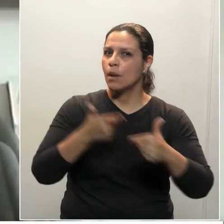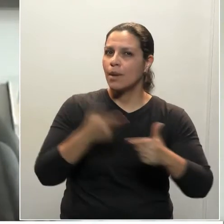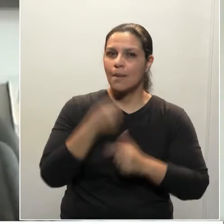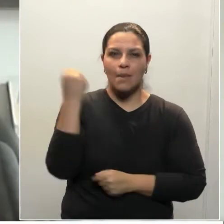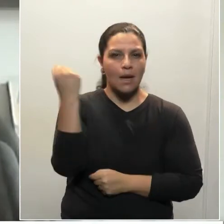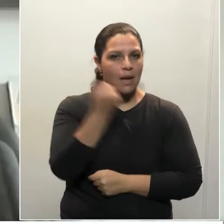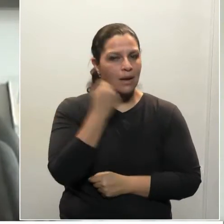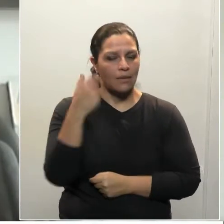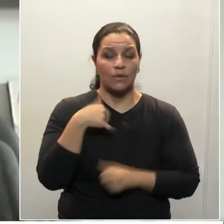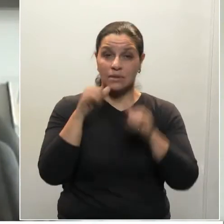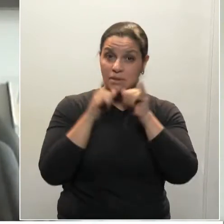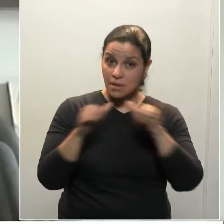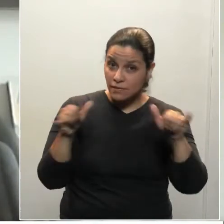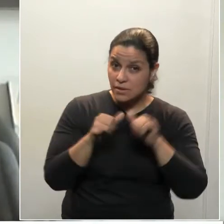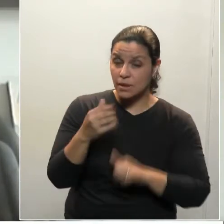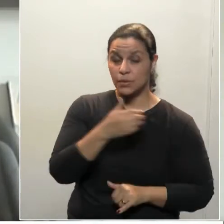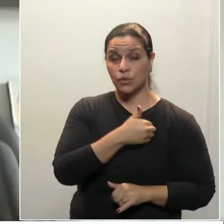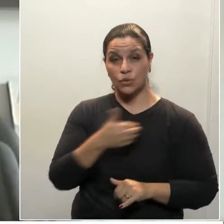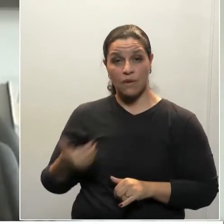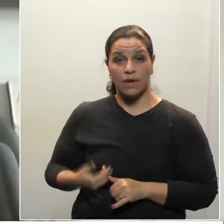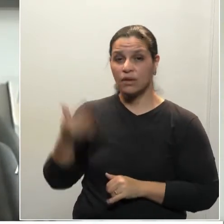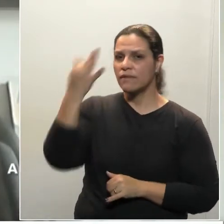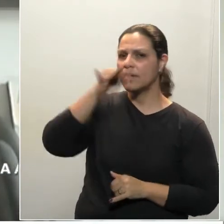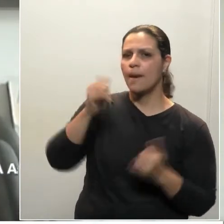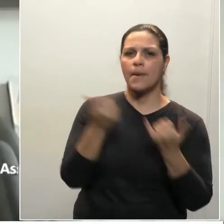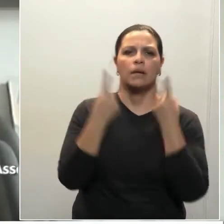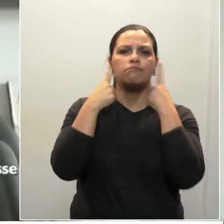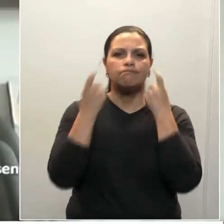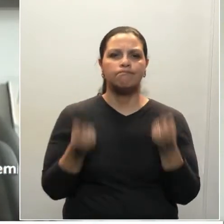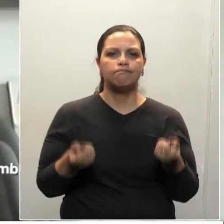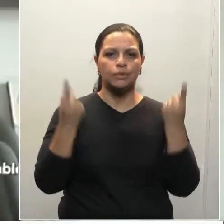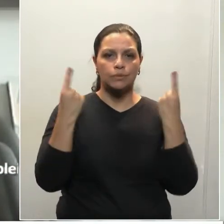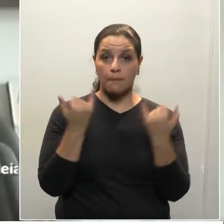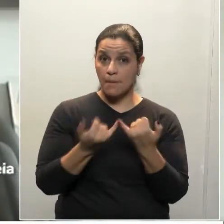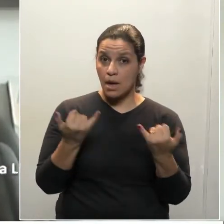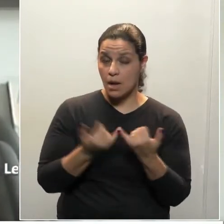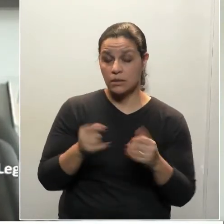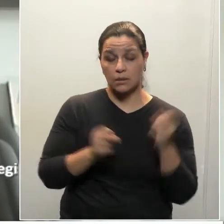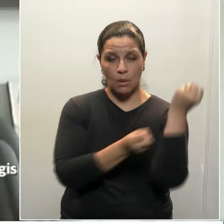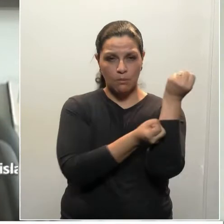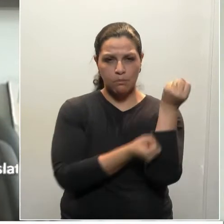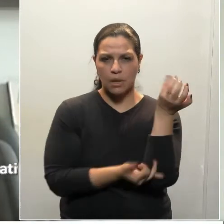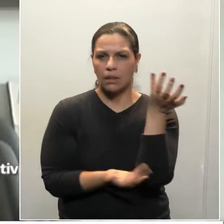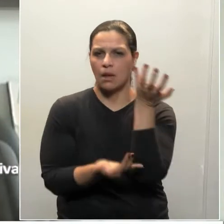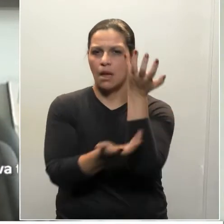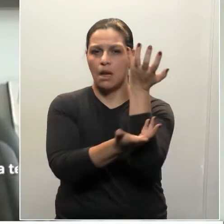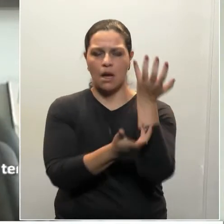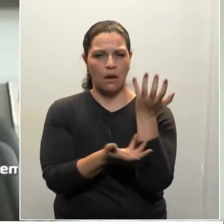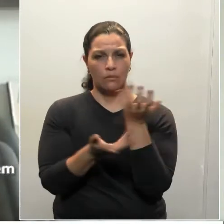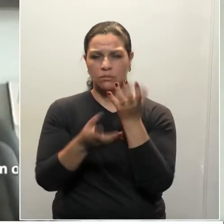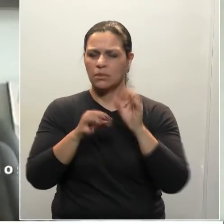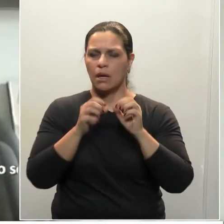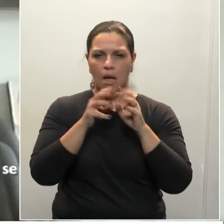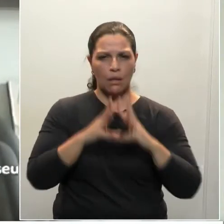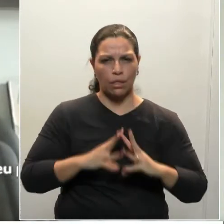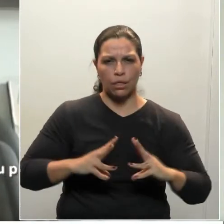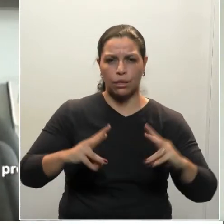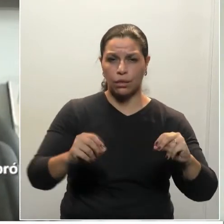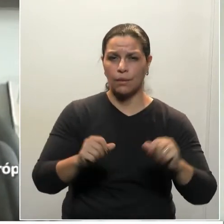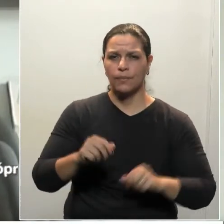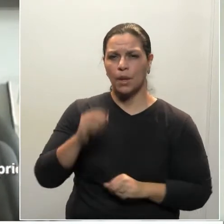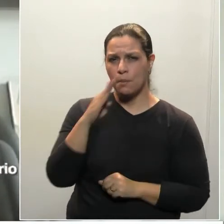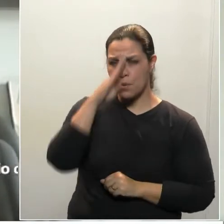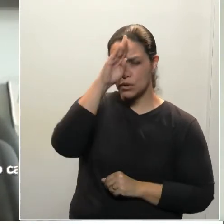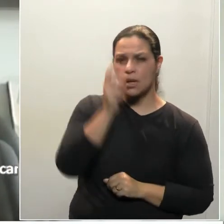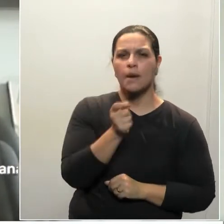anunciada. O governo federal faz ouvidos de mercador. Enquanto o Pantanal queima, o governo federal e o presidente Bolsonaro preferem fazer